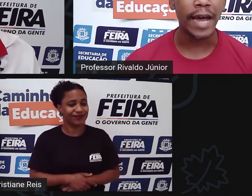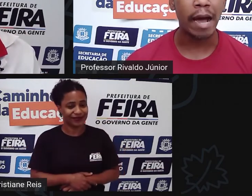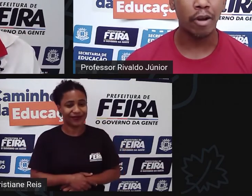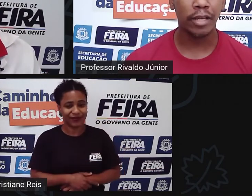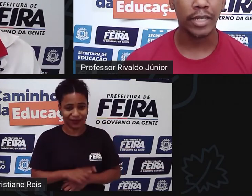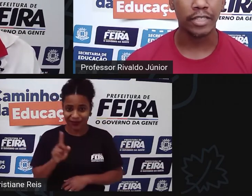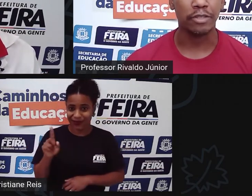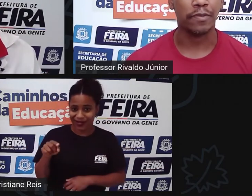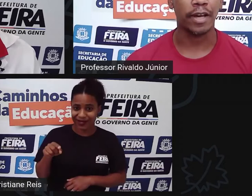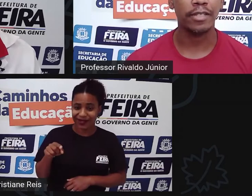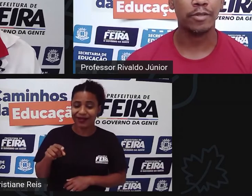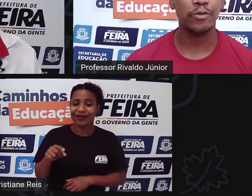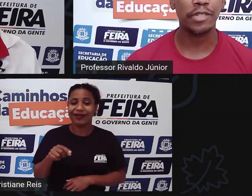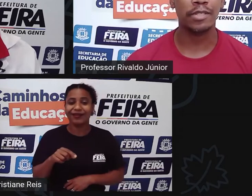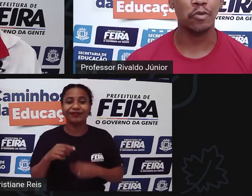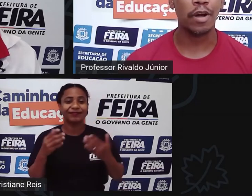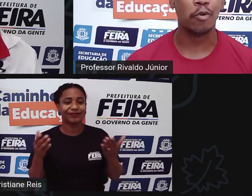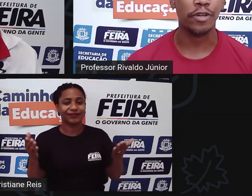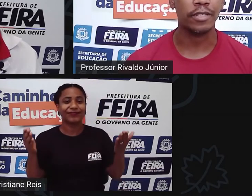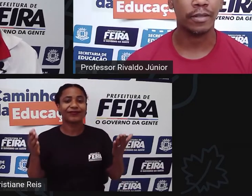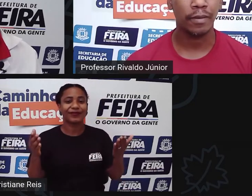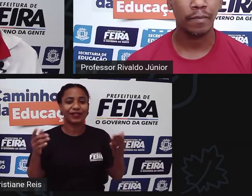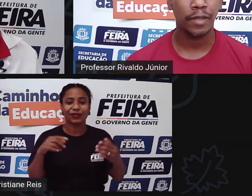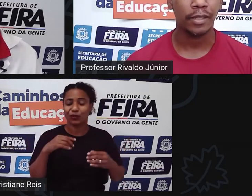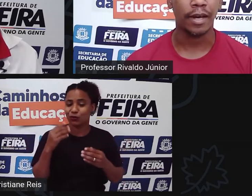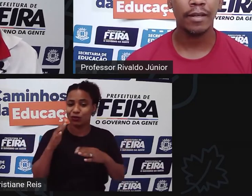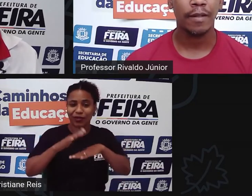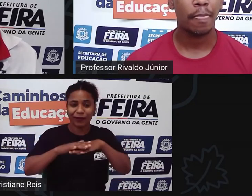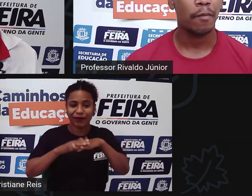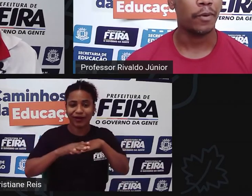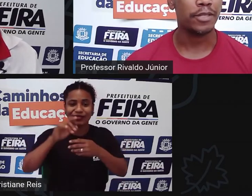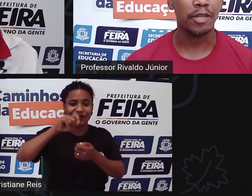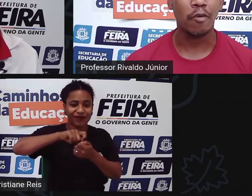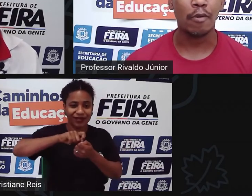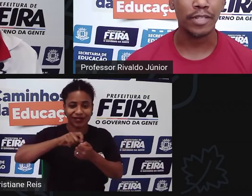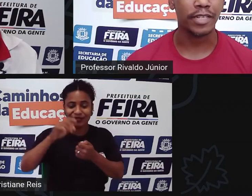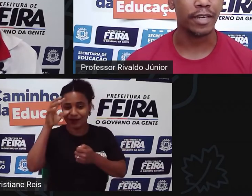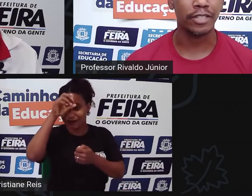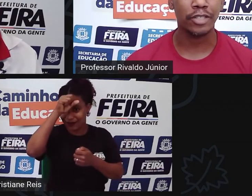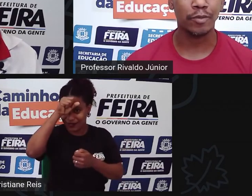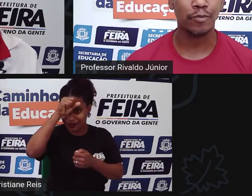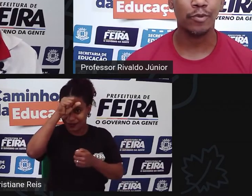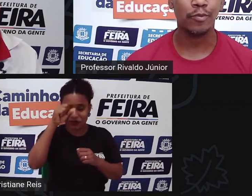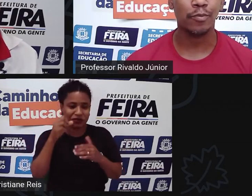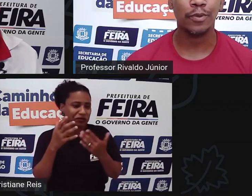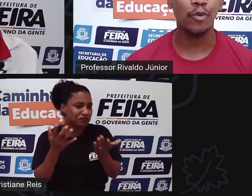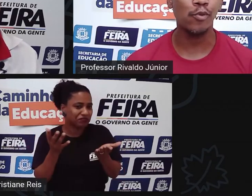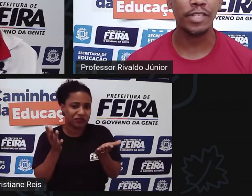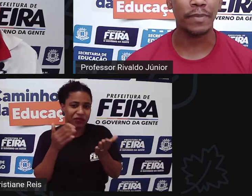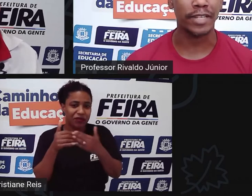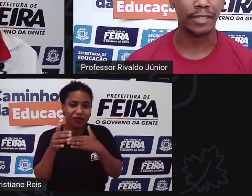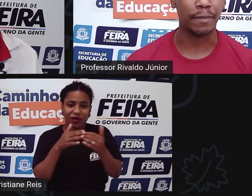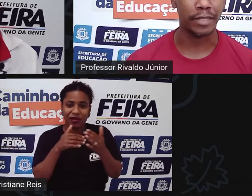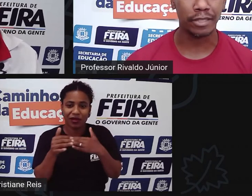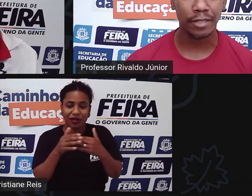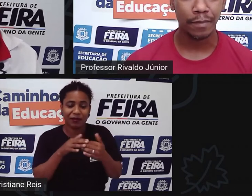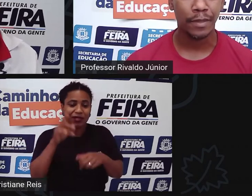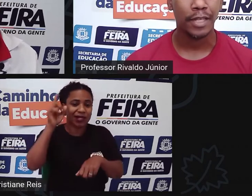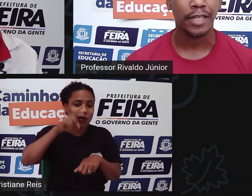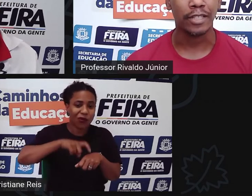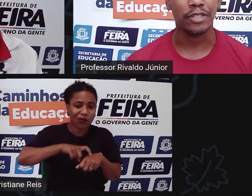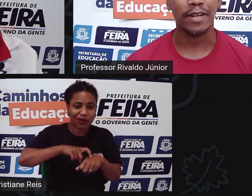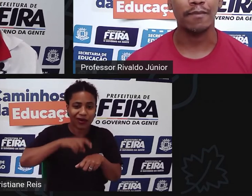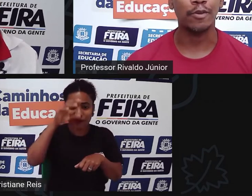a aula que a gente faz nos ensina alguma coisa tá pode ser uma coisa que a gente não não use imediatamente